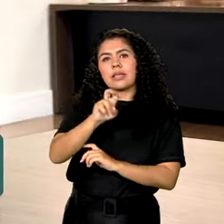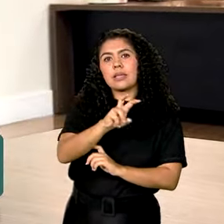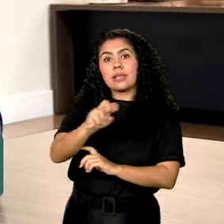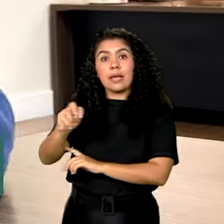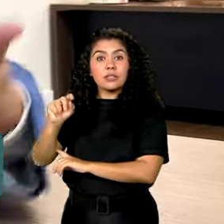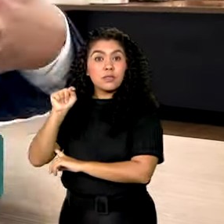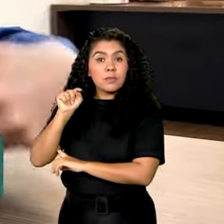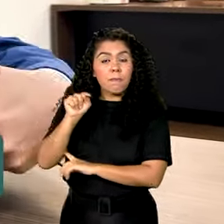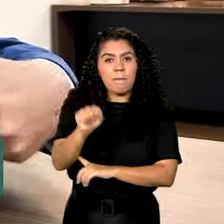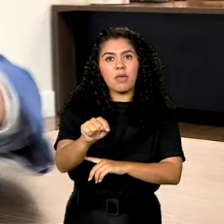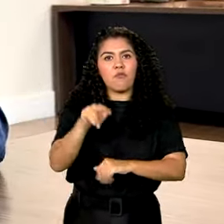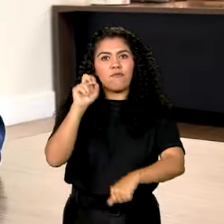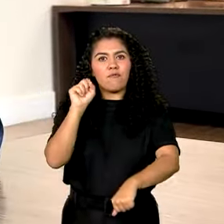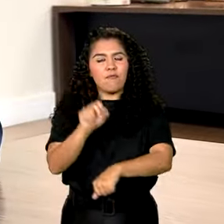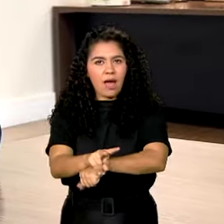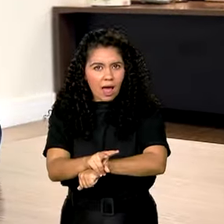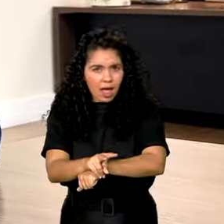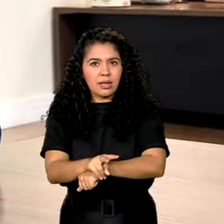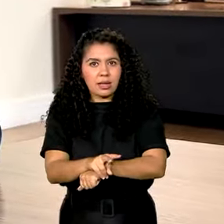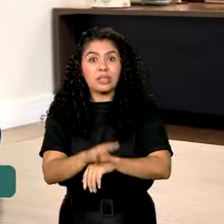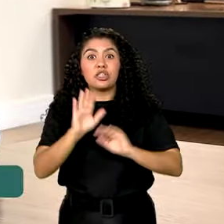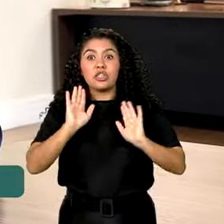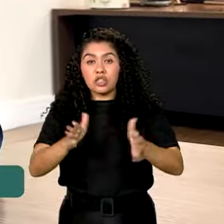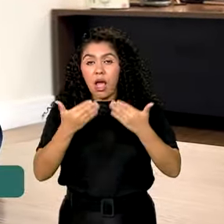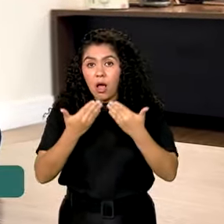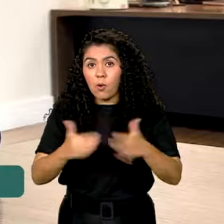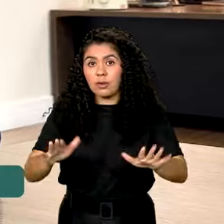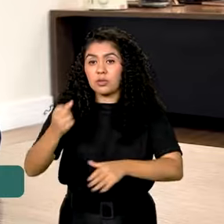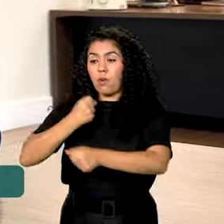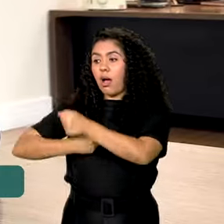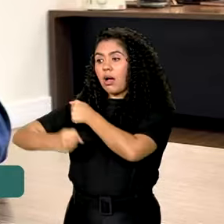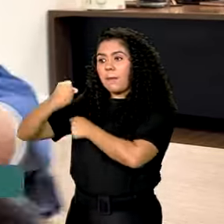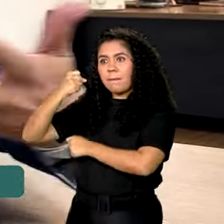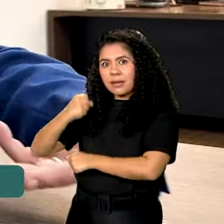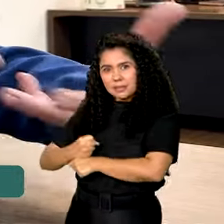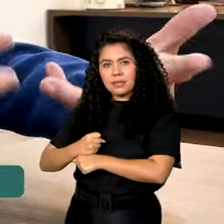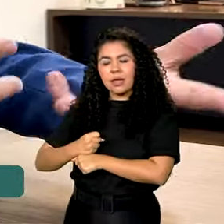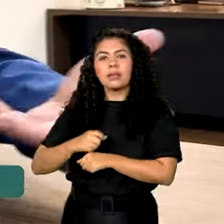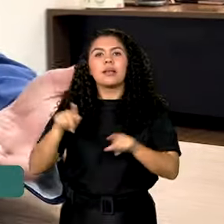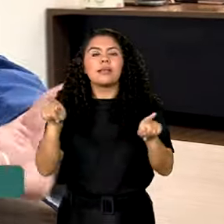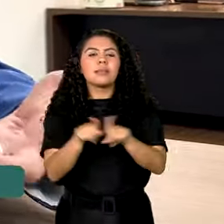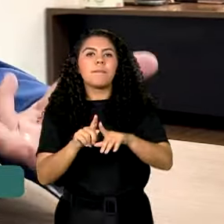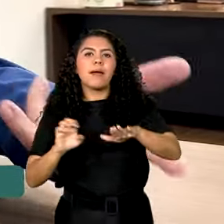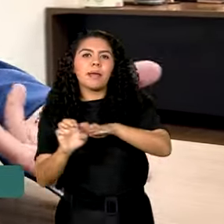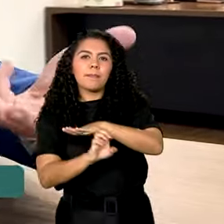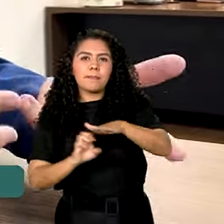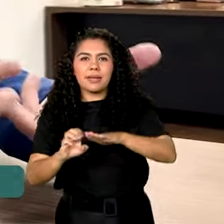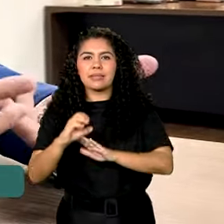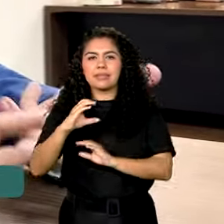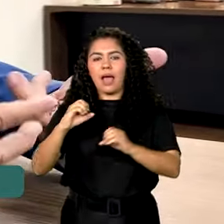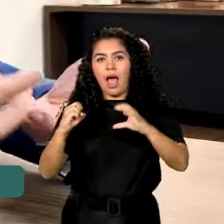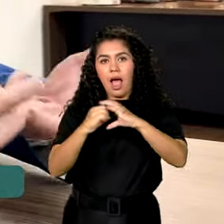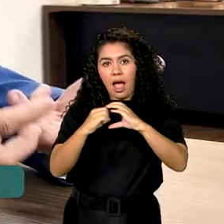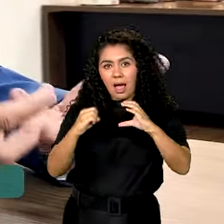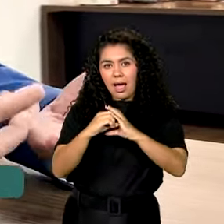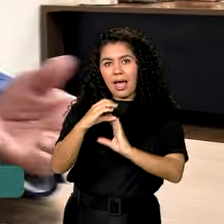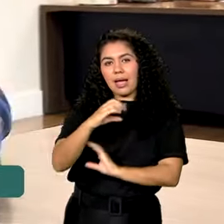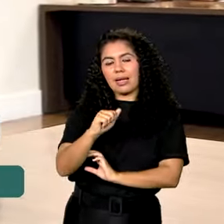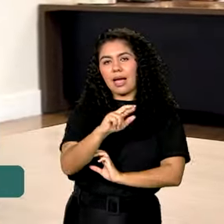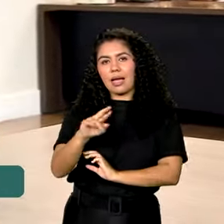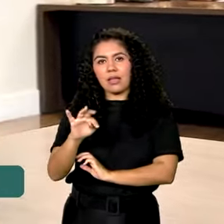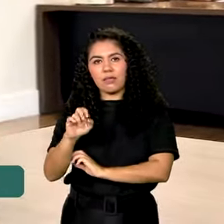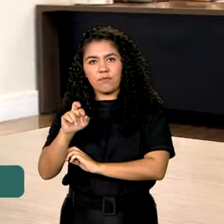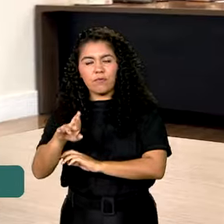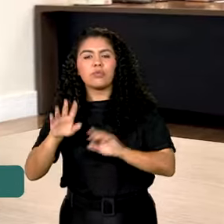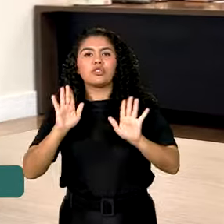de qualificação e já começou, desde o ano passado, o Carrefour, 21 mil vagas que já